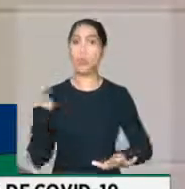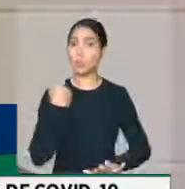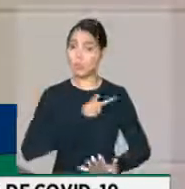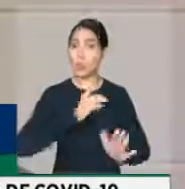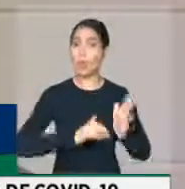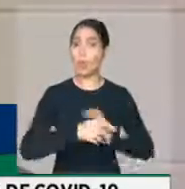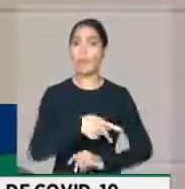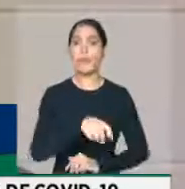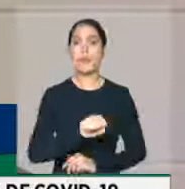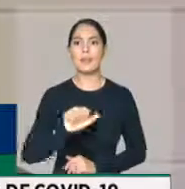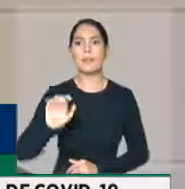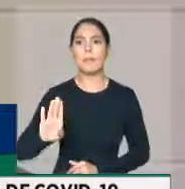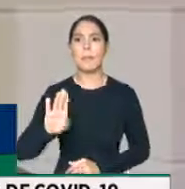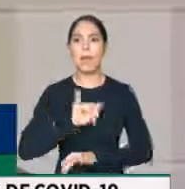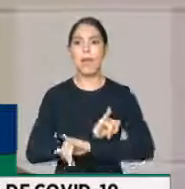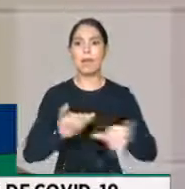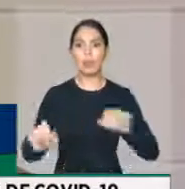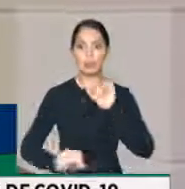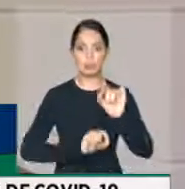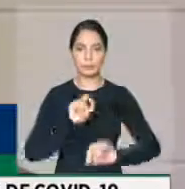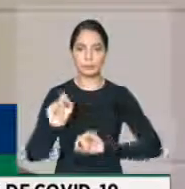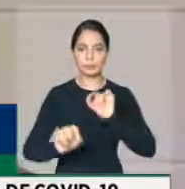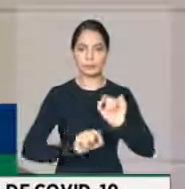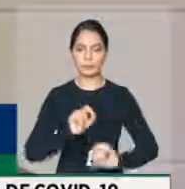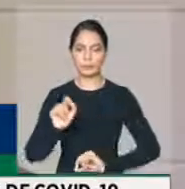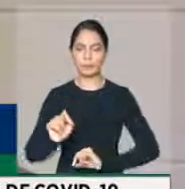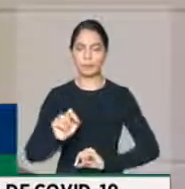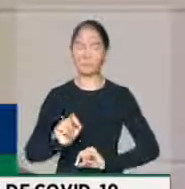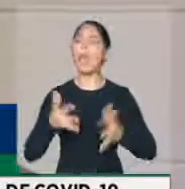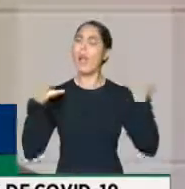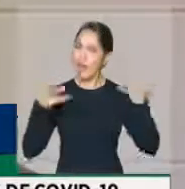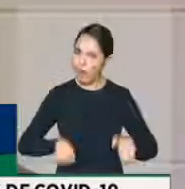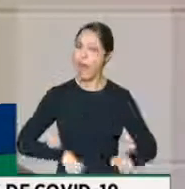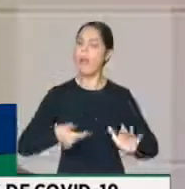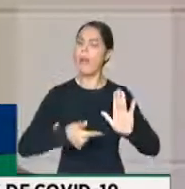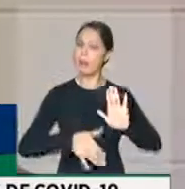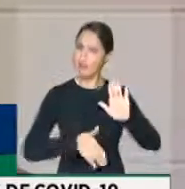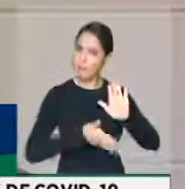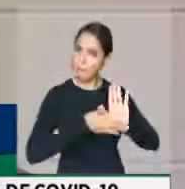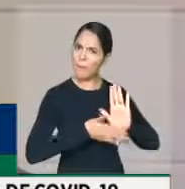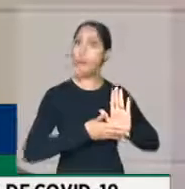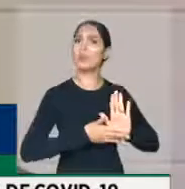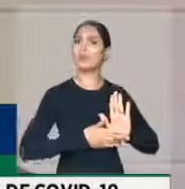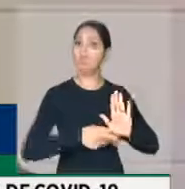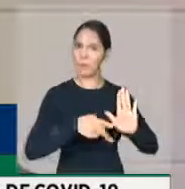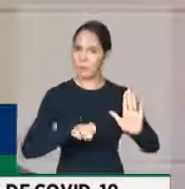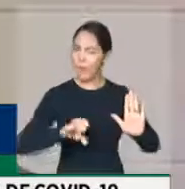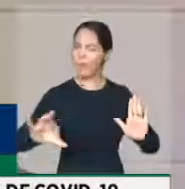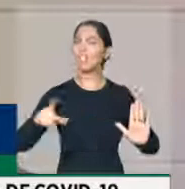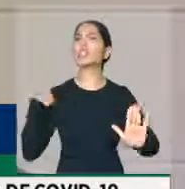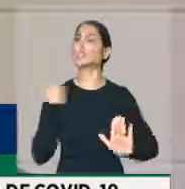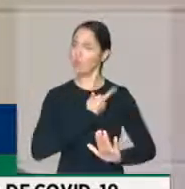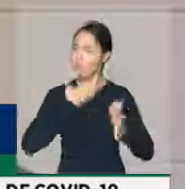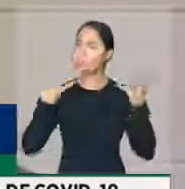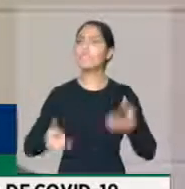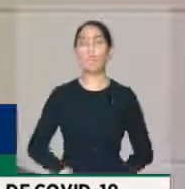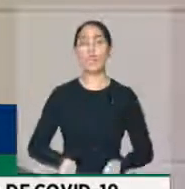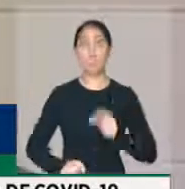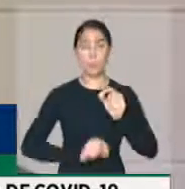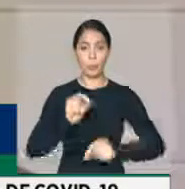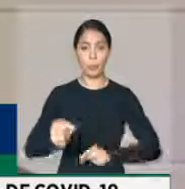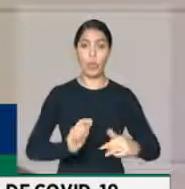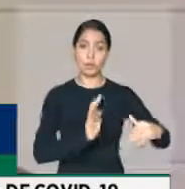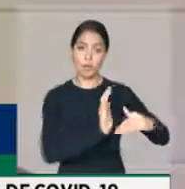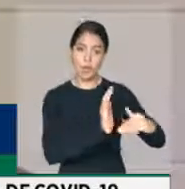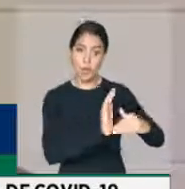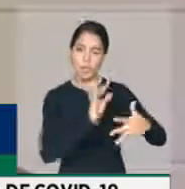com toda tranquilidade, com toda segurança, vota a favor dessa PEC. O Senado colocou alguns critérios importantes